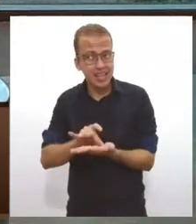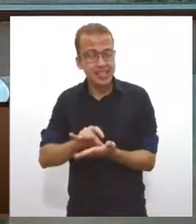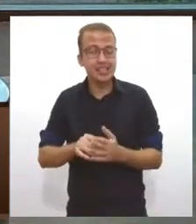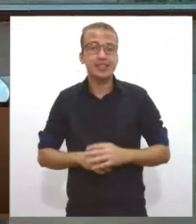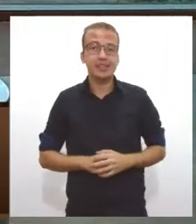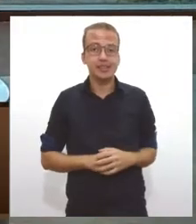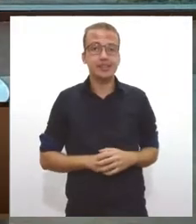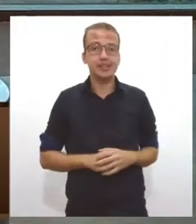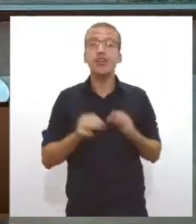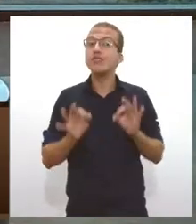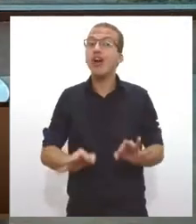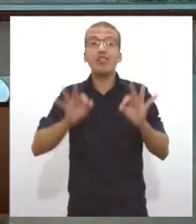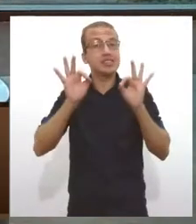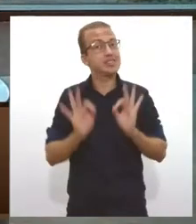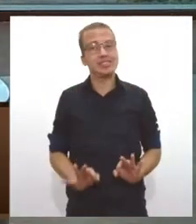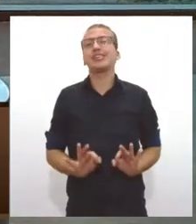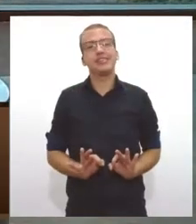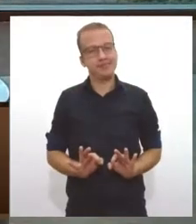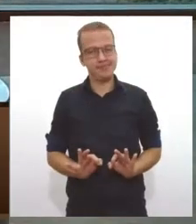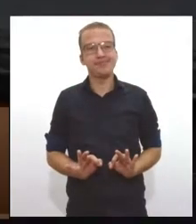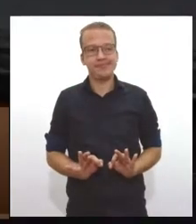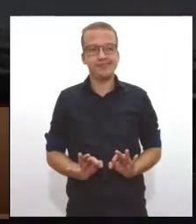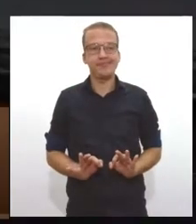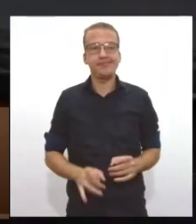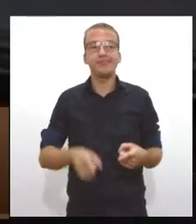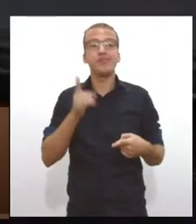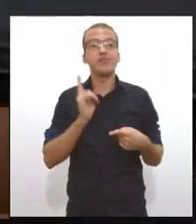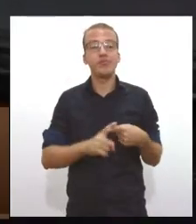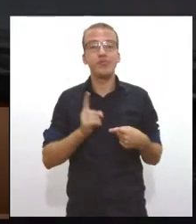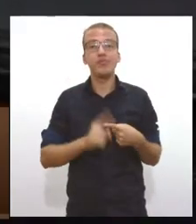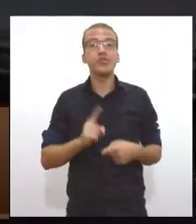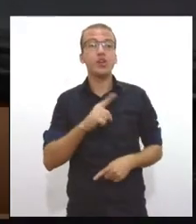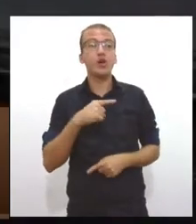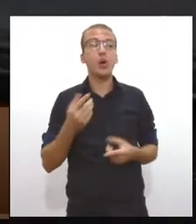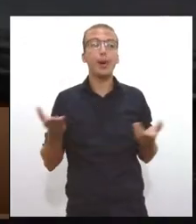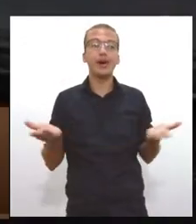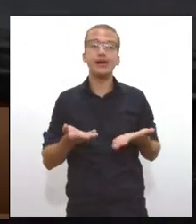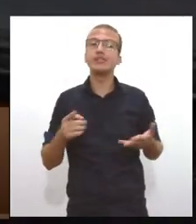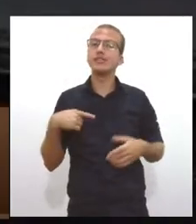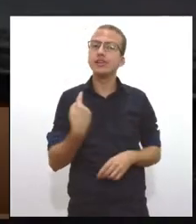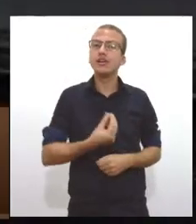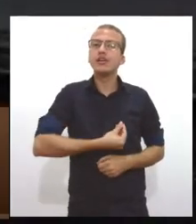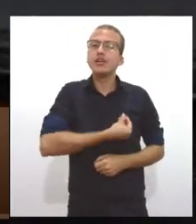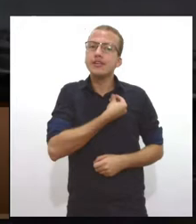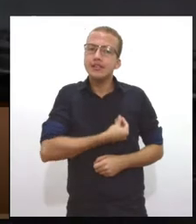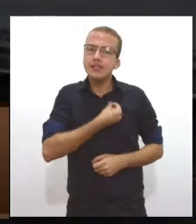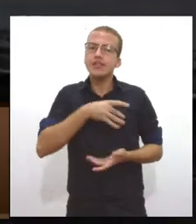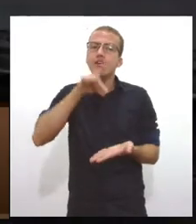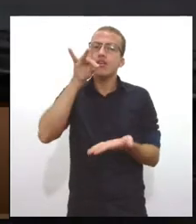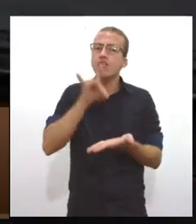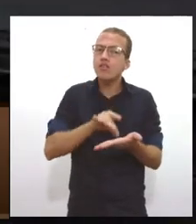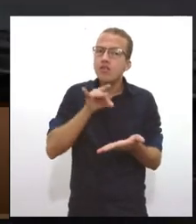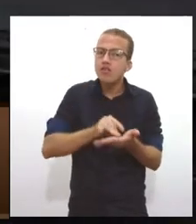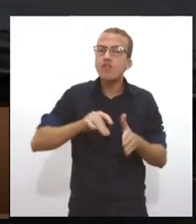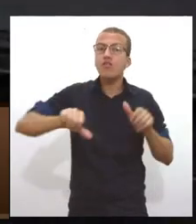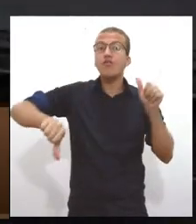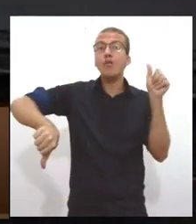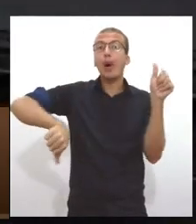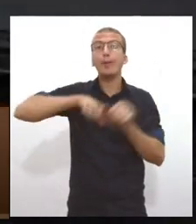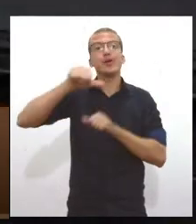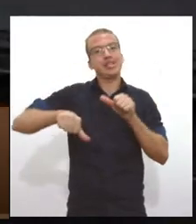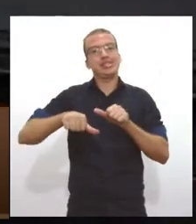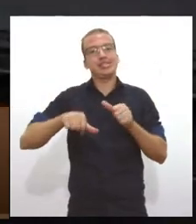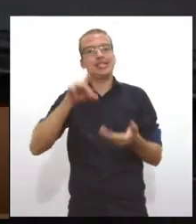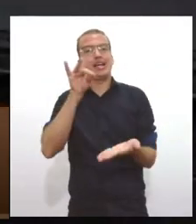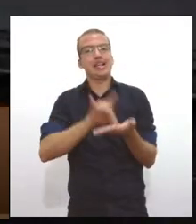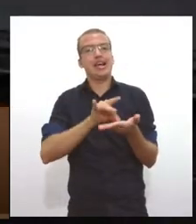certeza. Por quê? Nós estamos vivendo uma realidade, uma mudança de paradigma da economia,